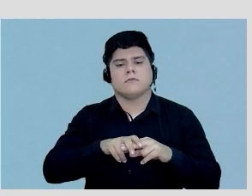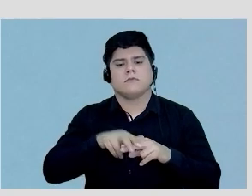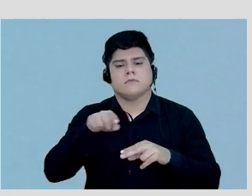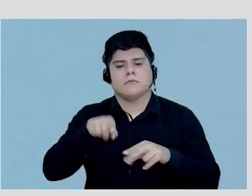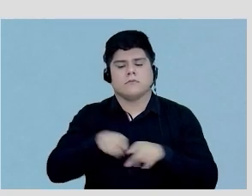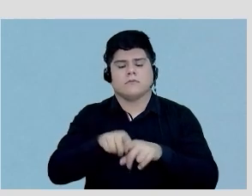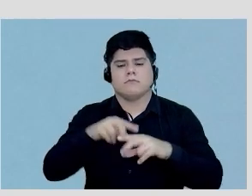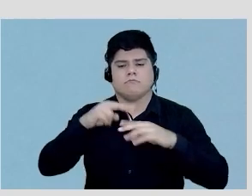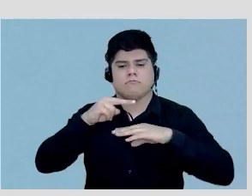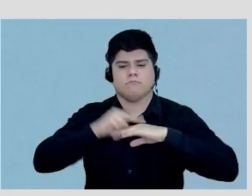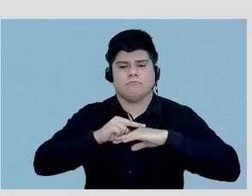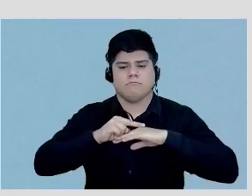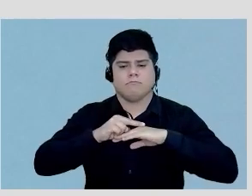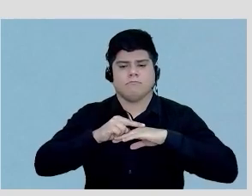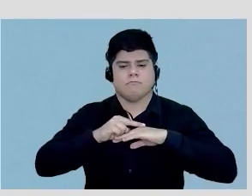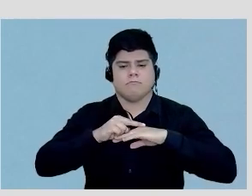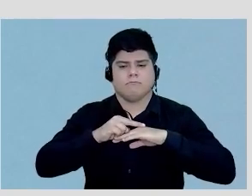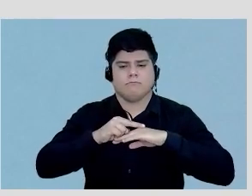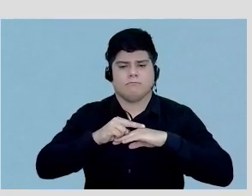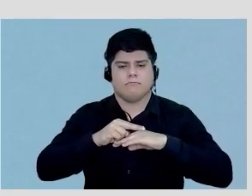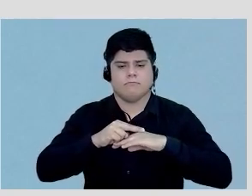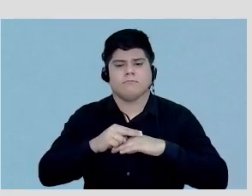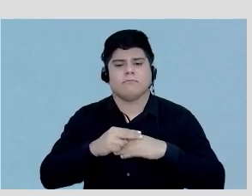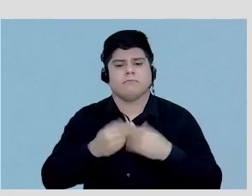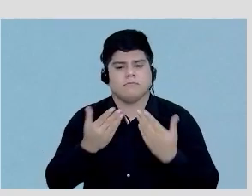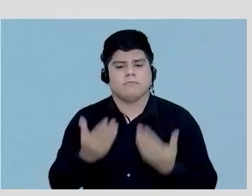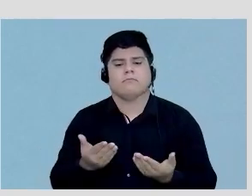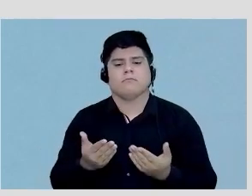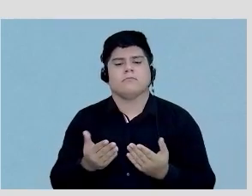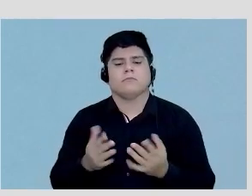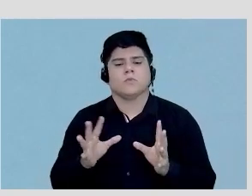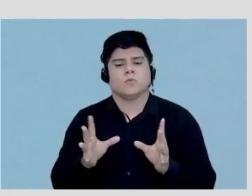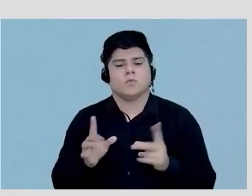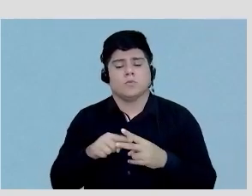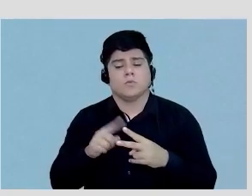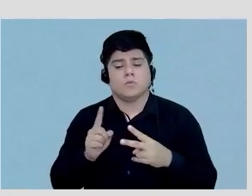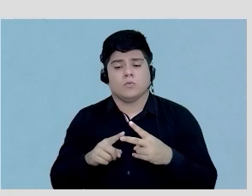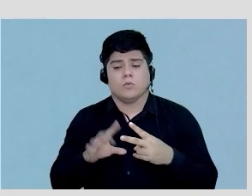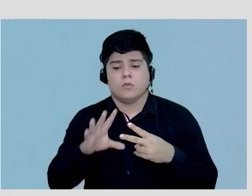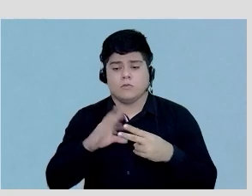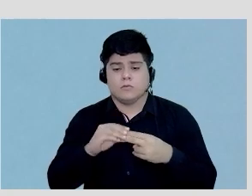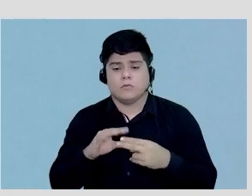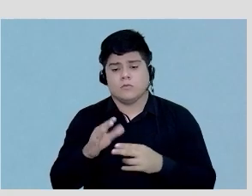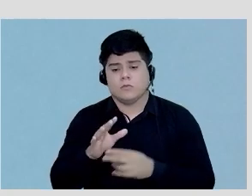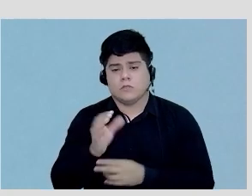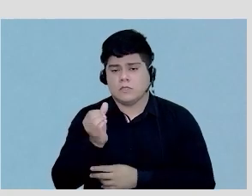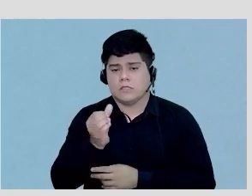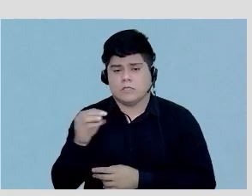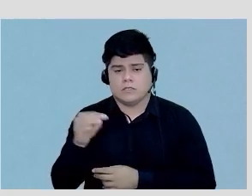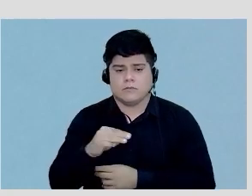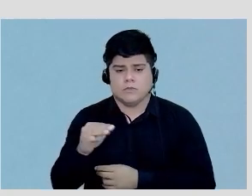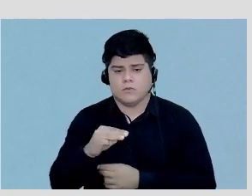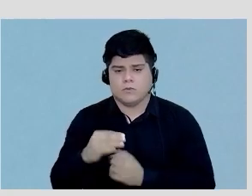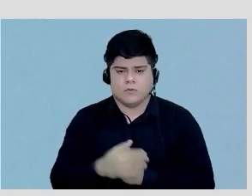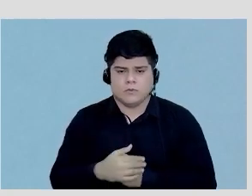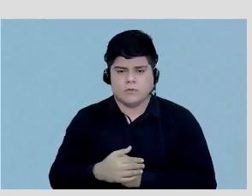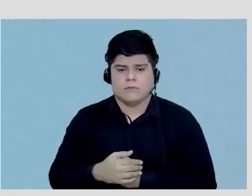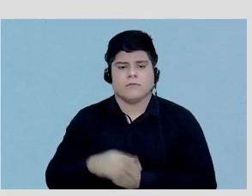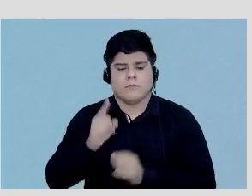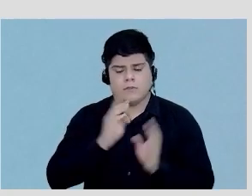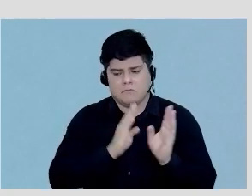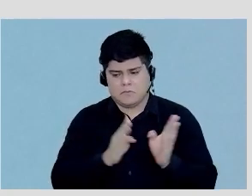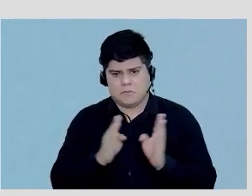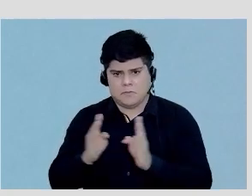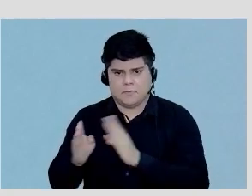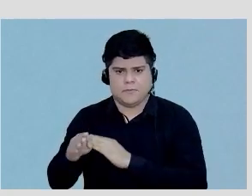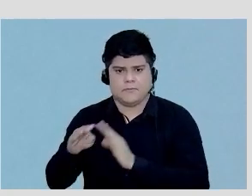deitado. E essas aquisições, elas juntas, né? Duram seis minutos, né? Então, esse é o protocolo que a gente